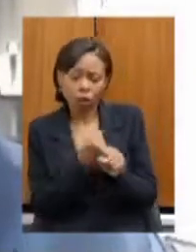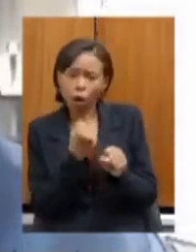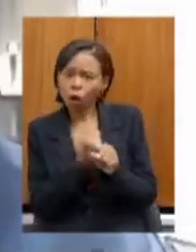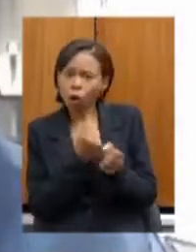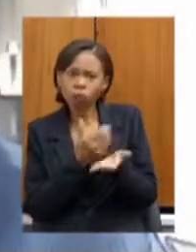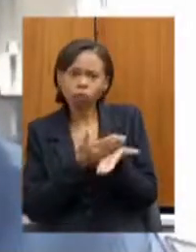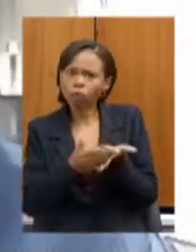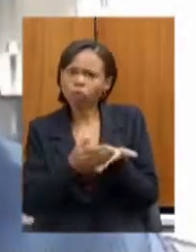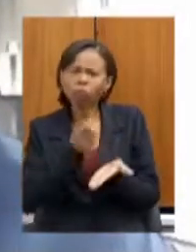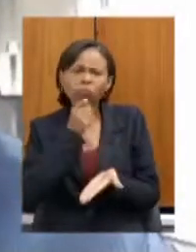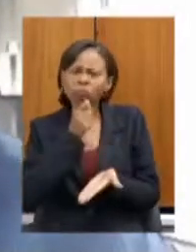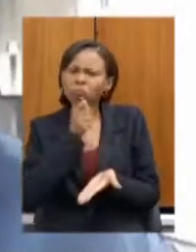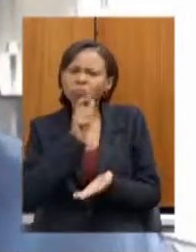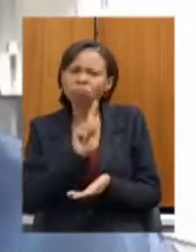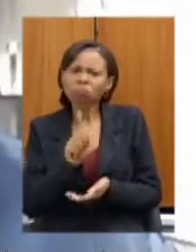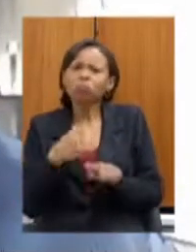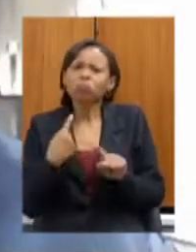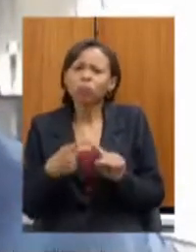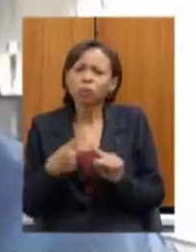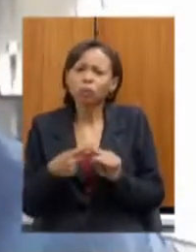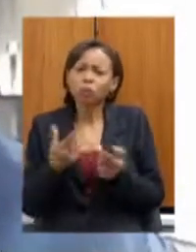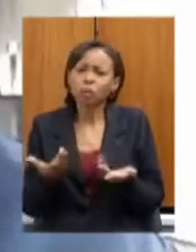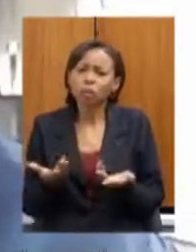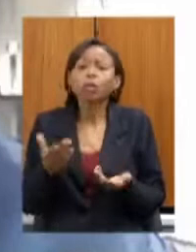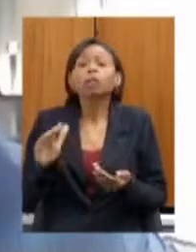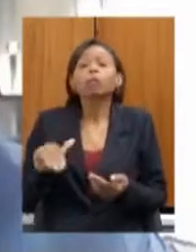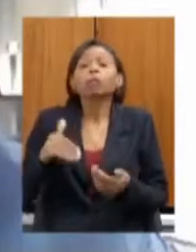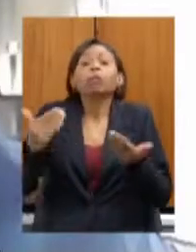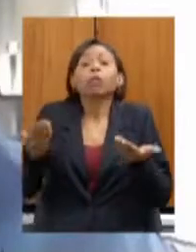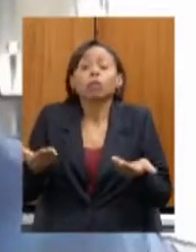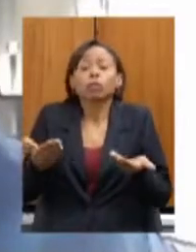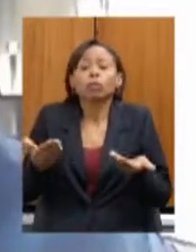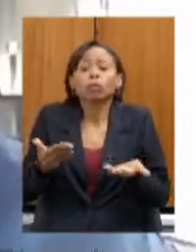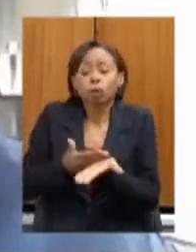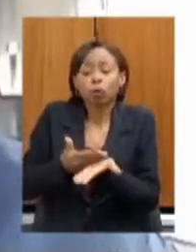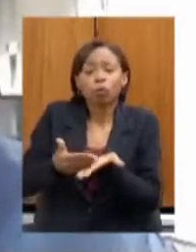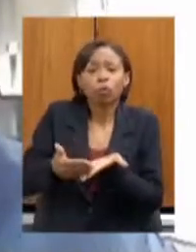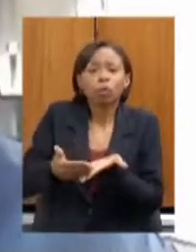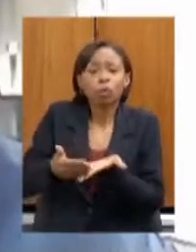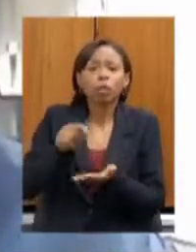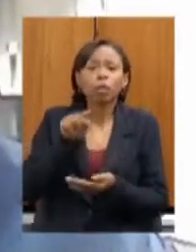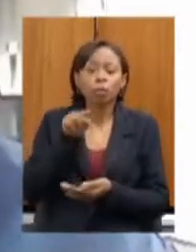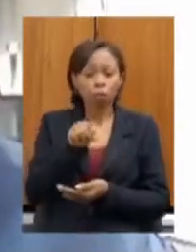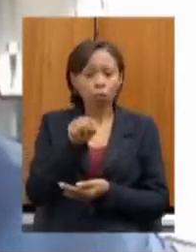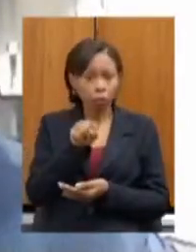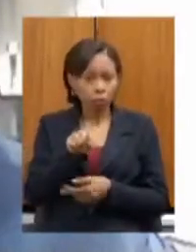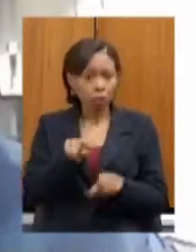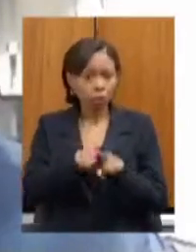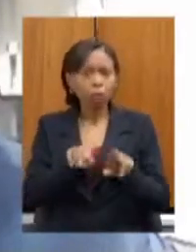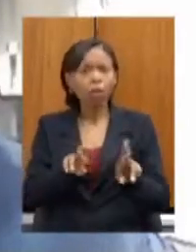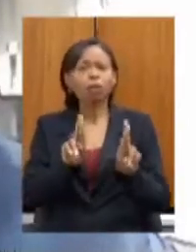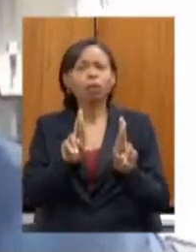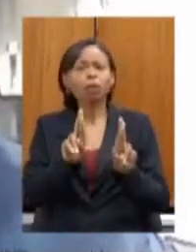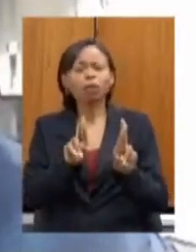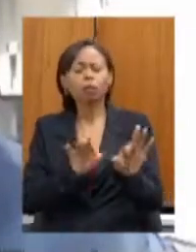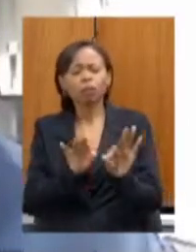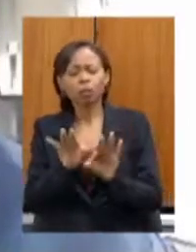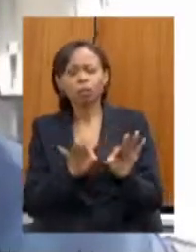não começaram? E quando elas vão iniciar e qual o seu planejamento e qual o